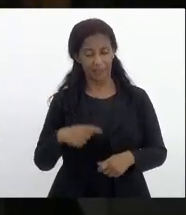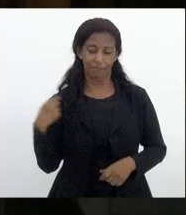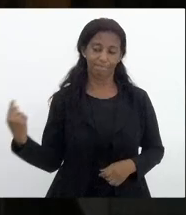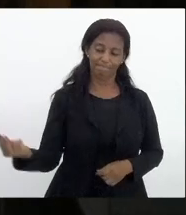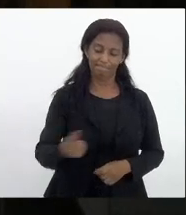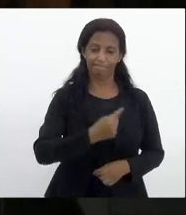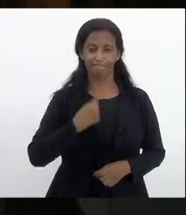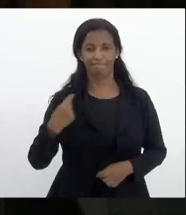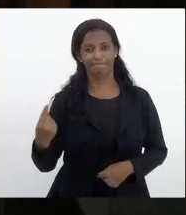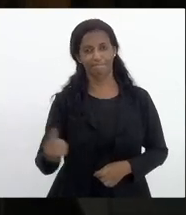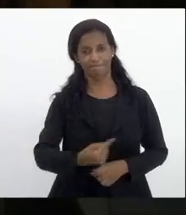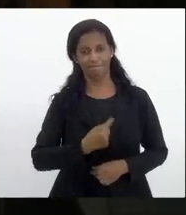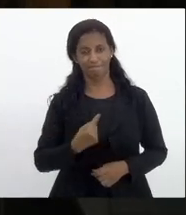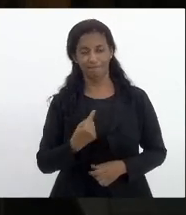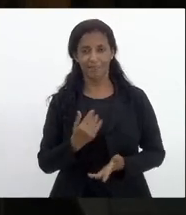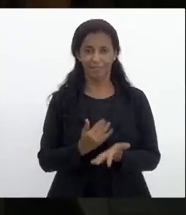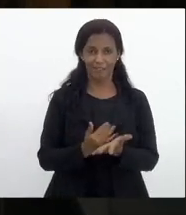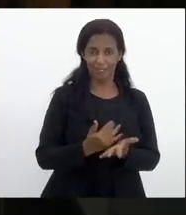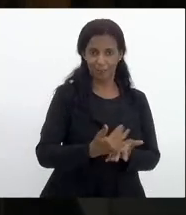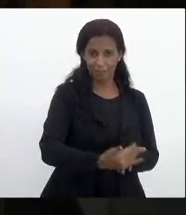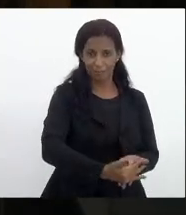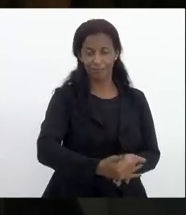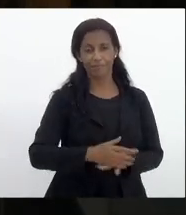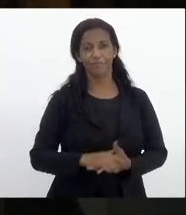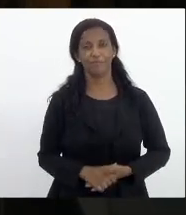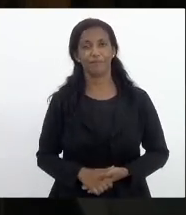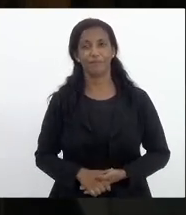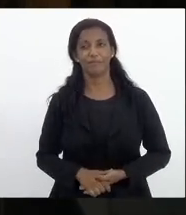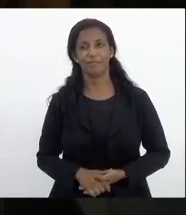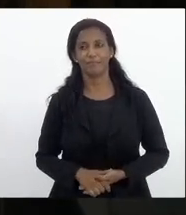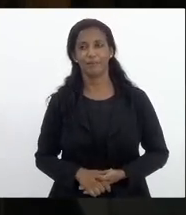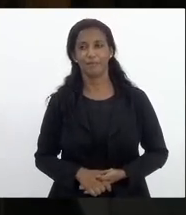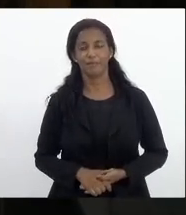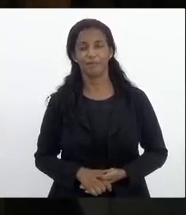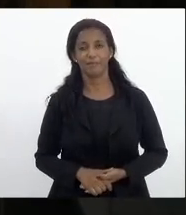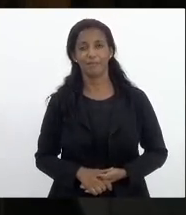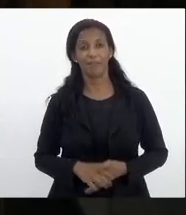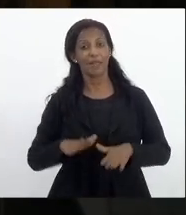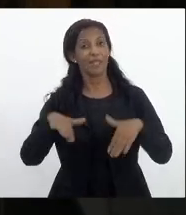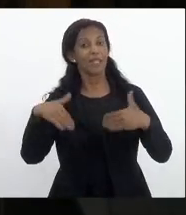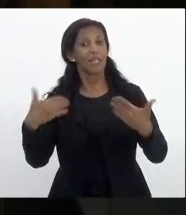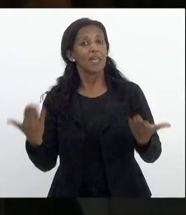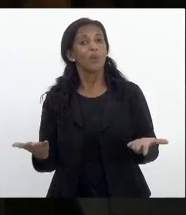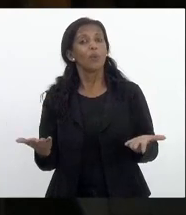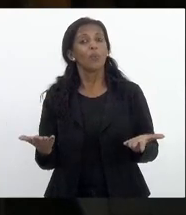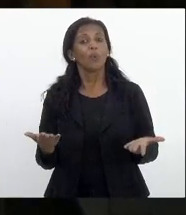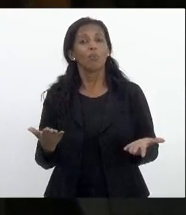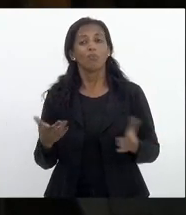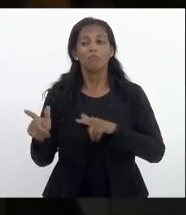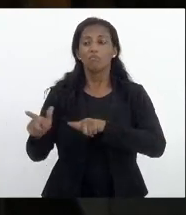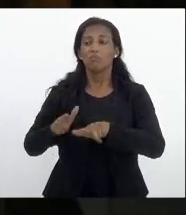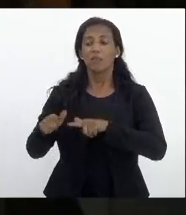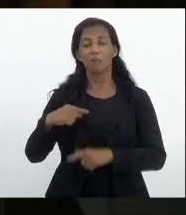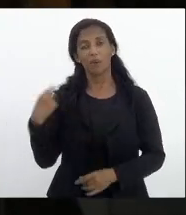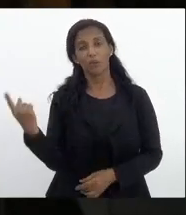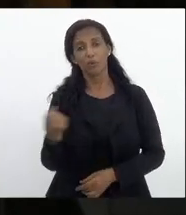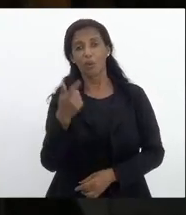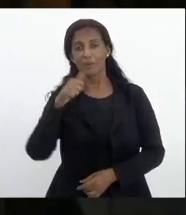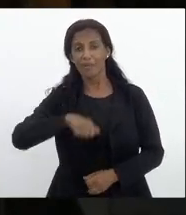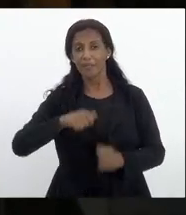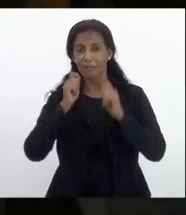essa introdução e qual é o papel nosso aqui no